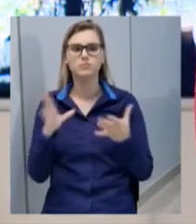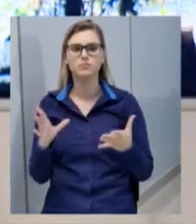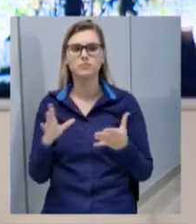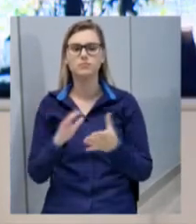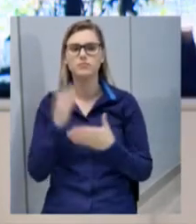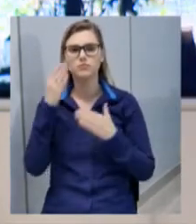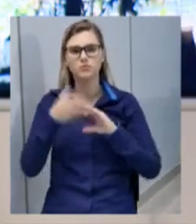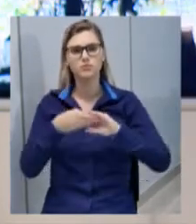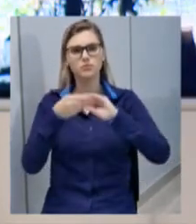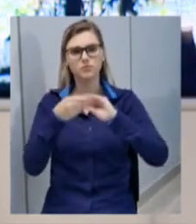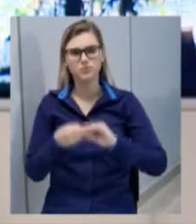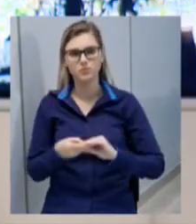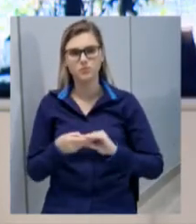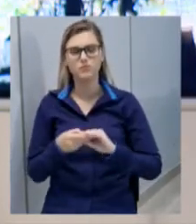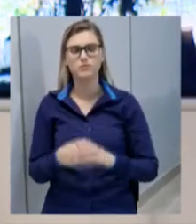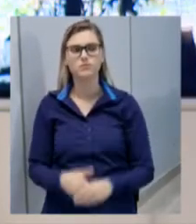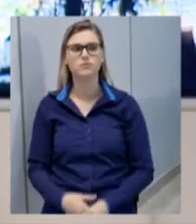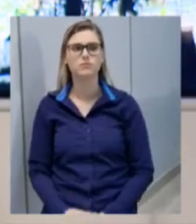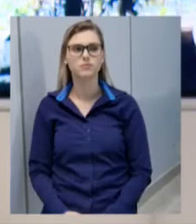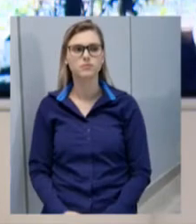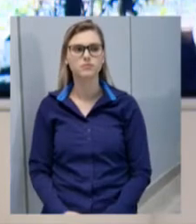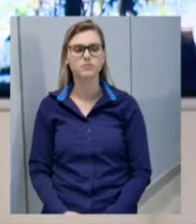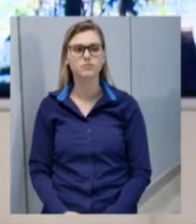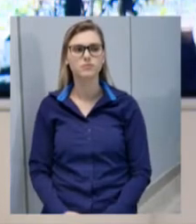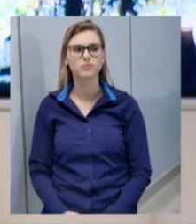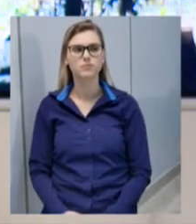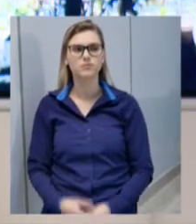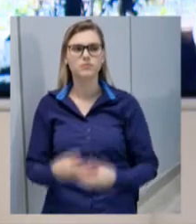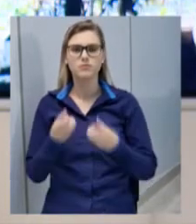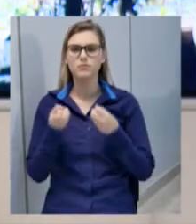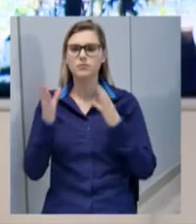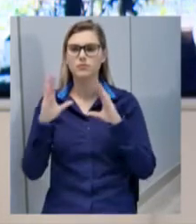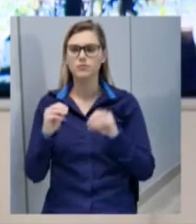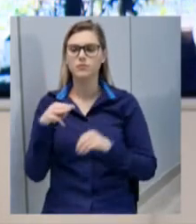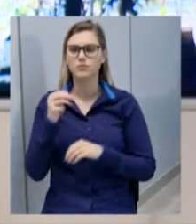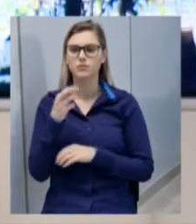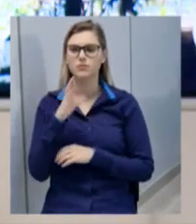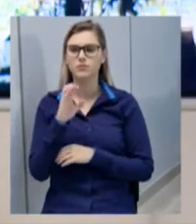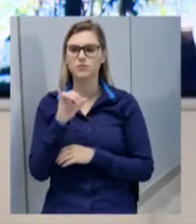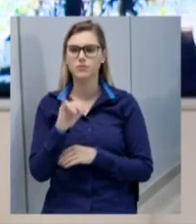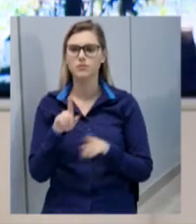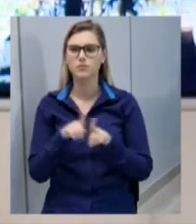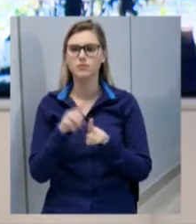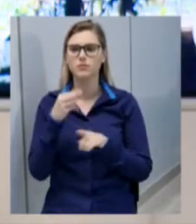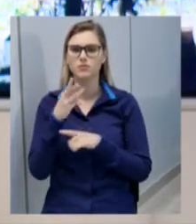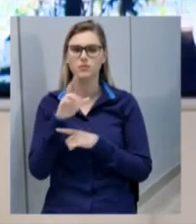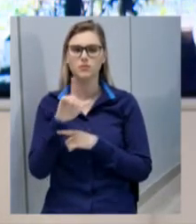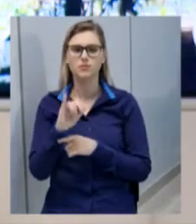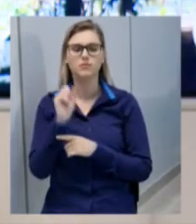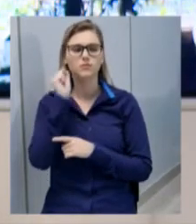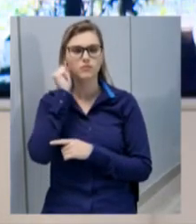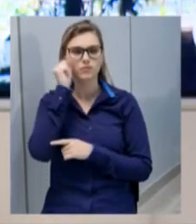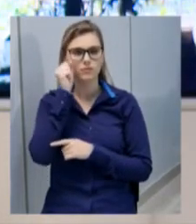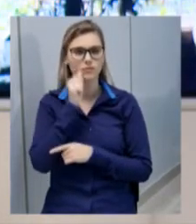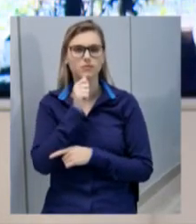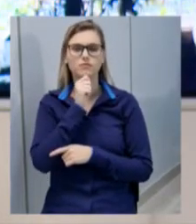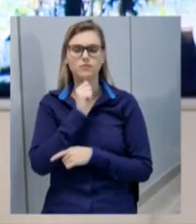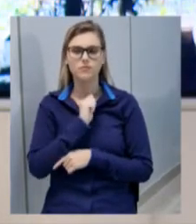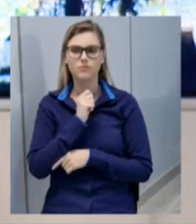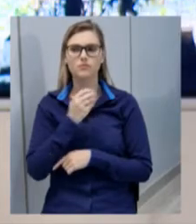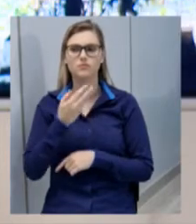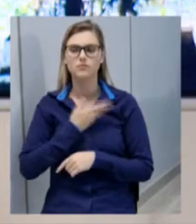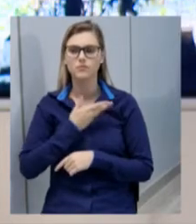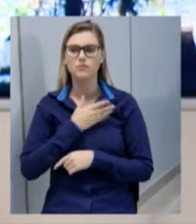e parabéns pela exposição. Boa noite a Marcele, Marli, Sonimara, Alice, companheiro